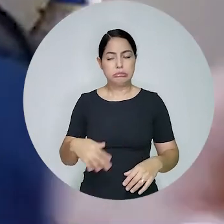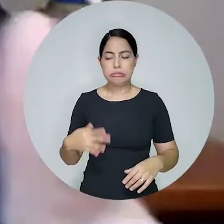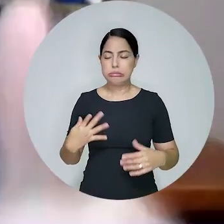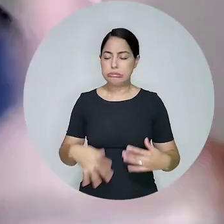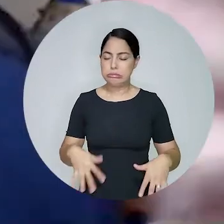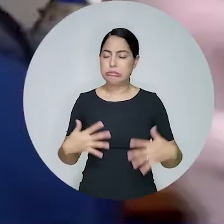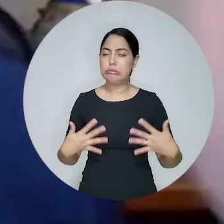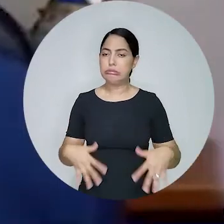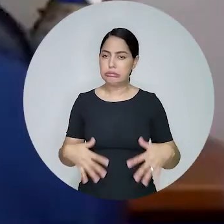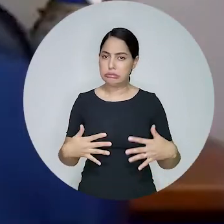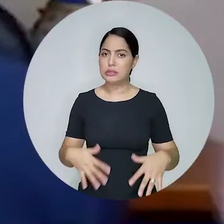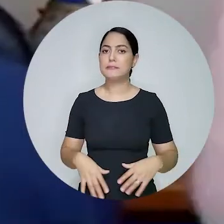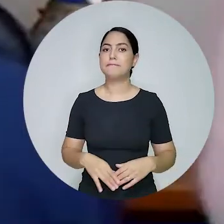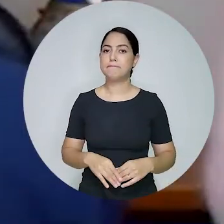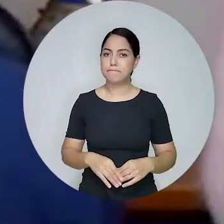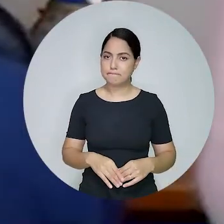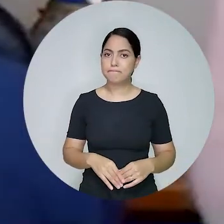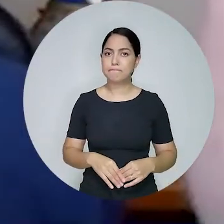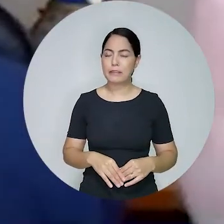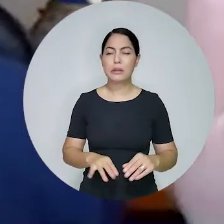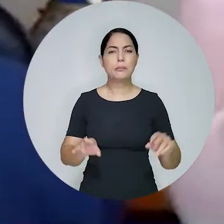como um processo dolorido,